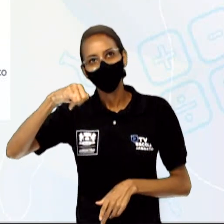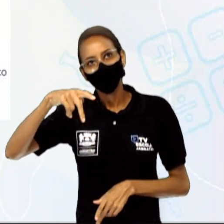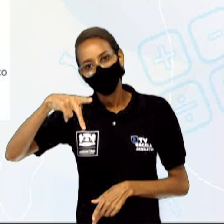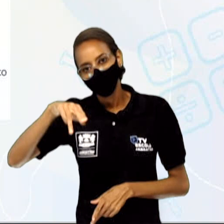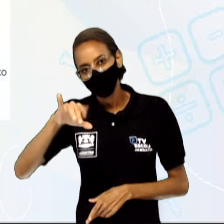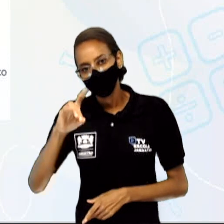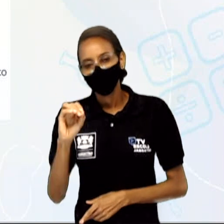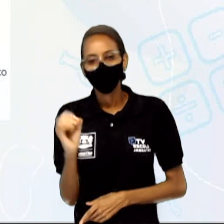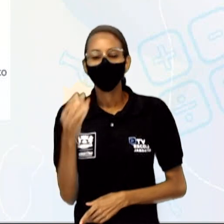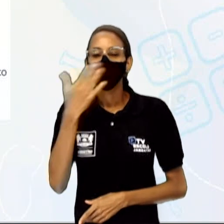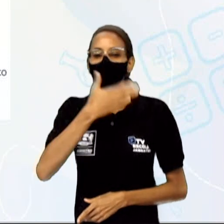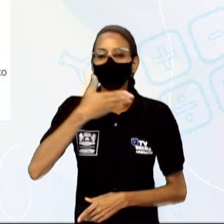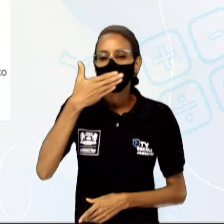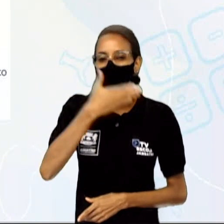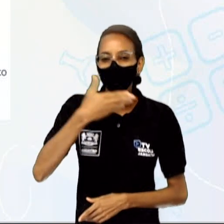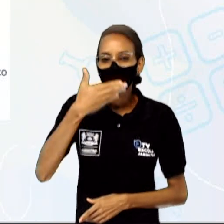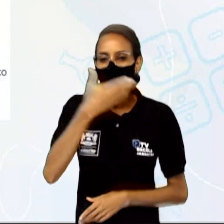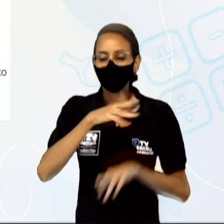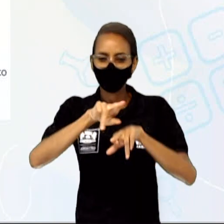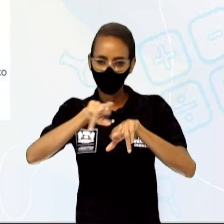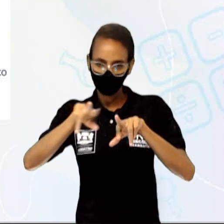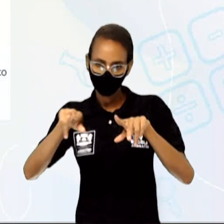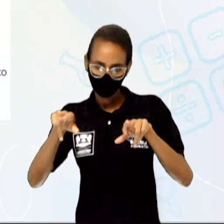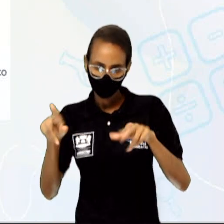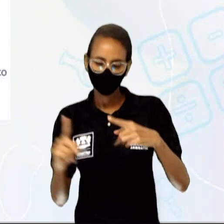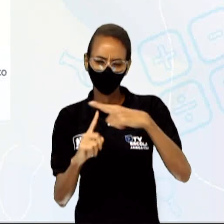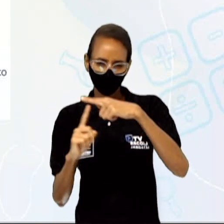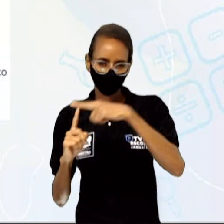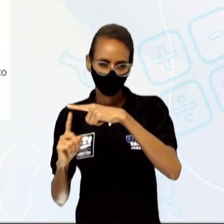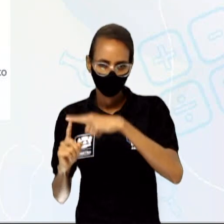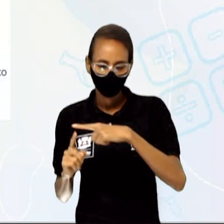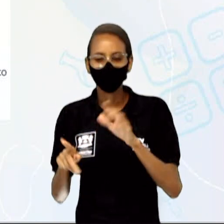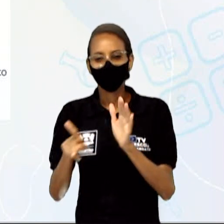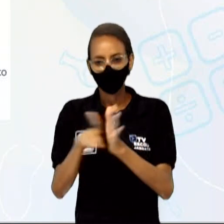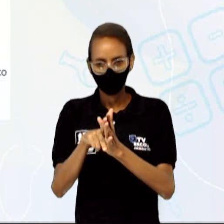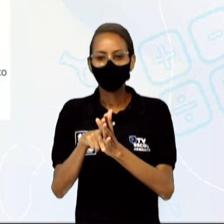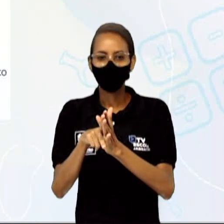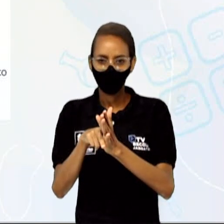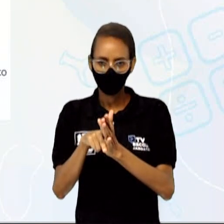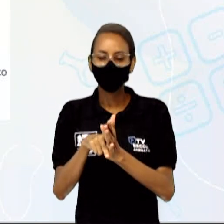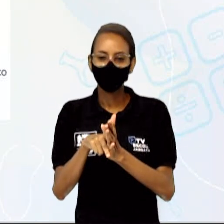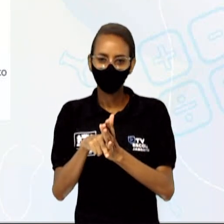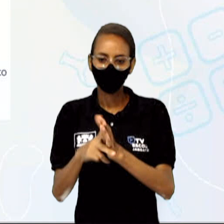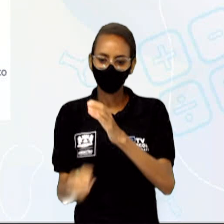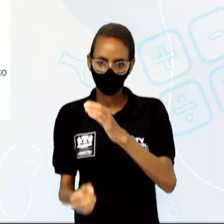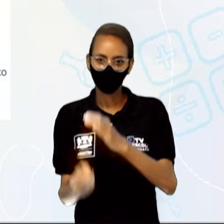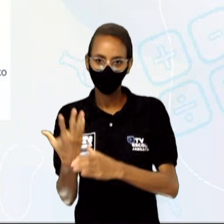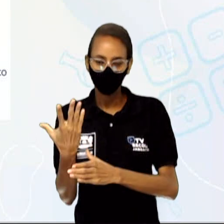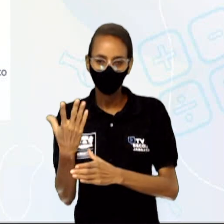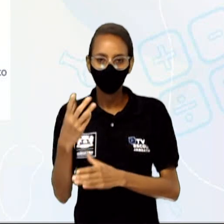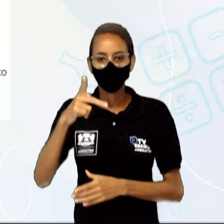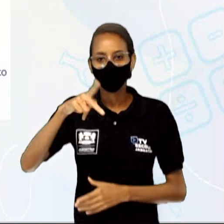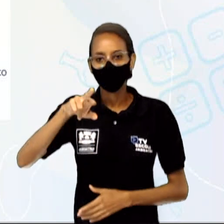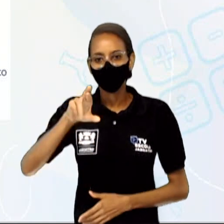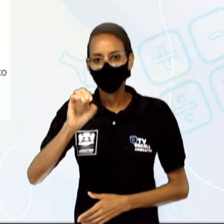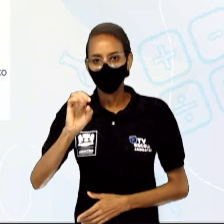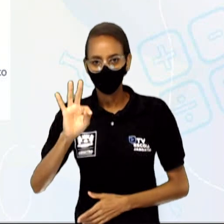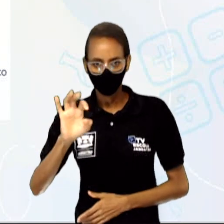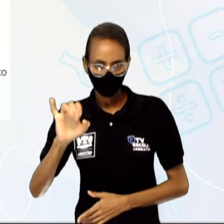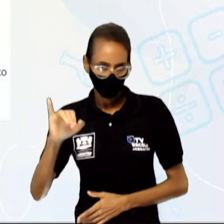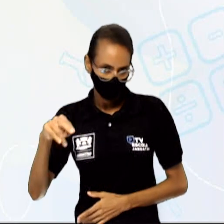açúcares, todos os outros tipos que também estão relacionados à produção de proteína, mas são mais